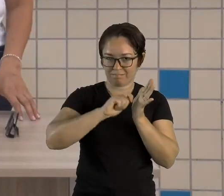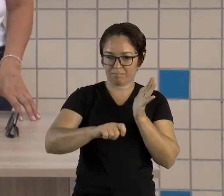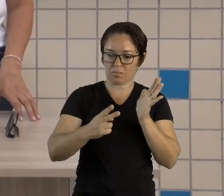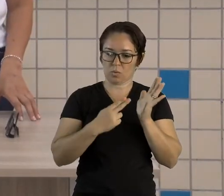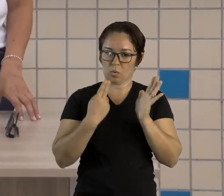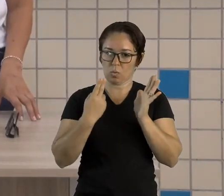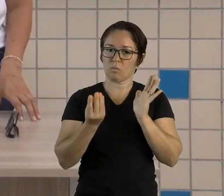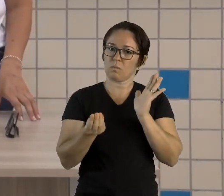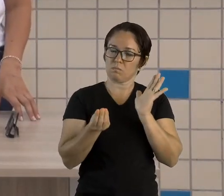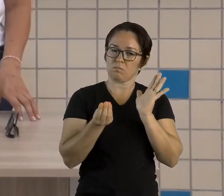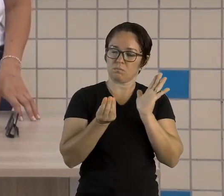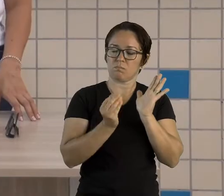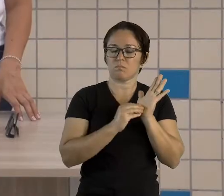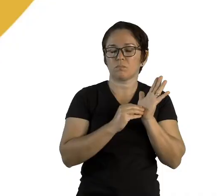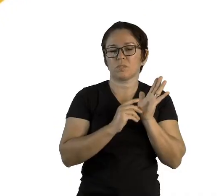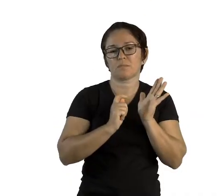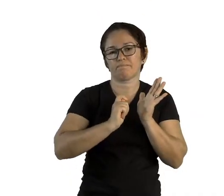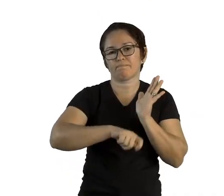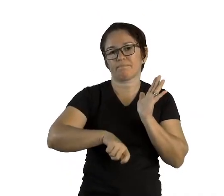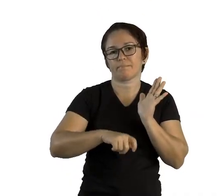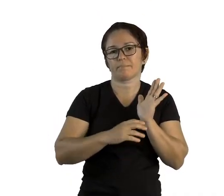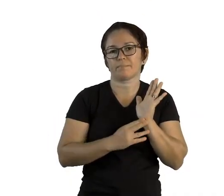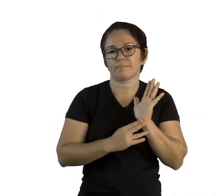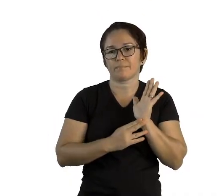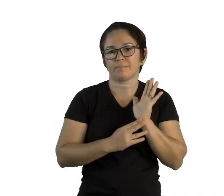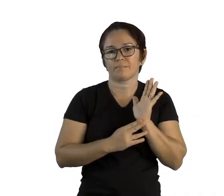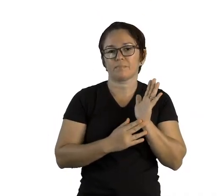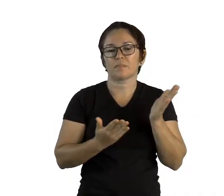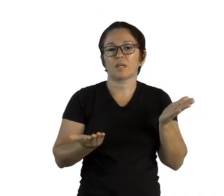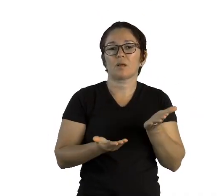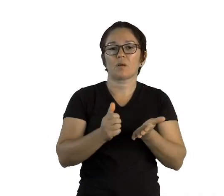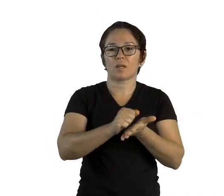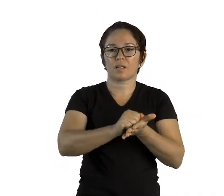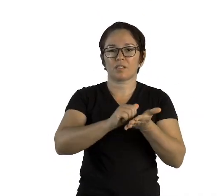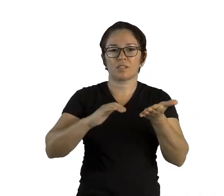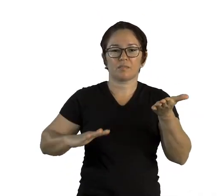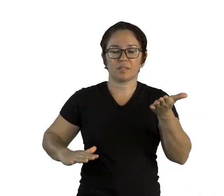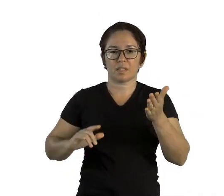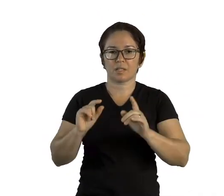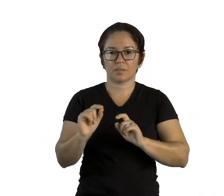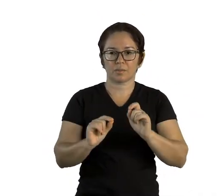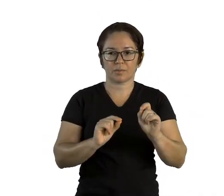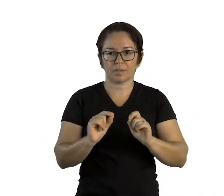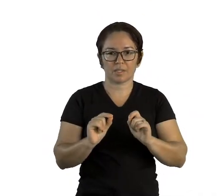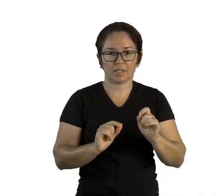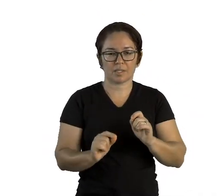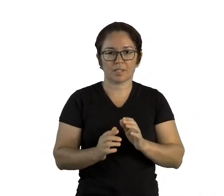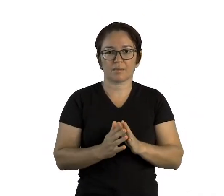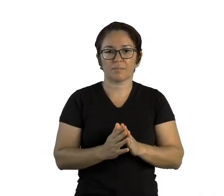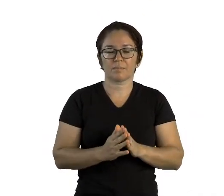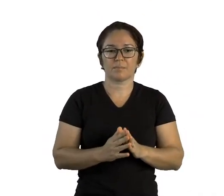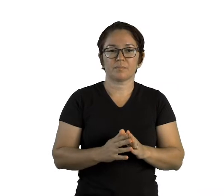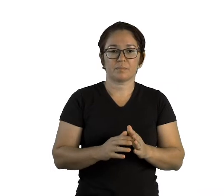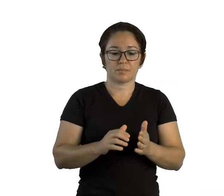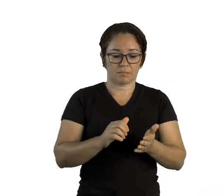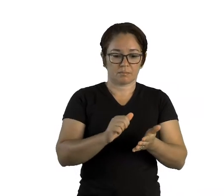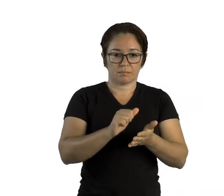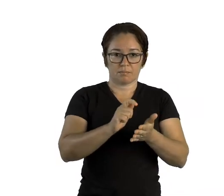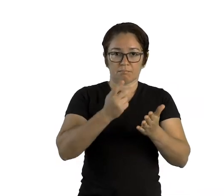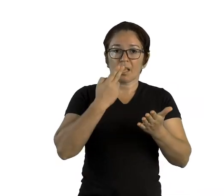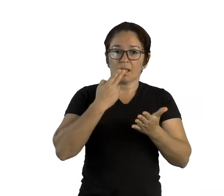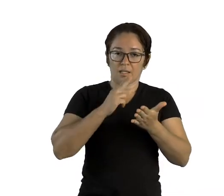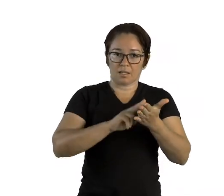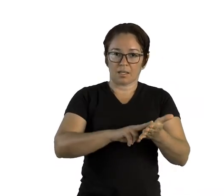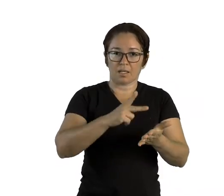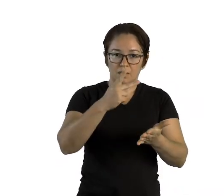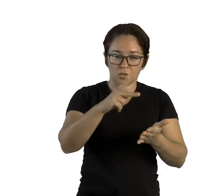assinou a sua carta. Como atividade de hoje, iremos trabalhar a reescrita da carta pessoal. Em